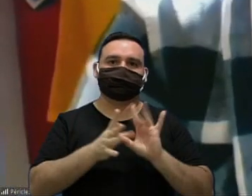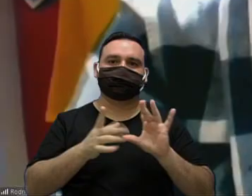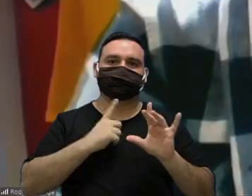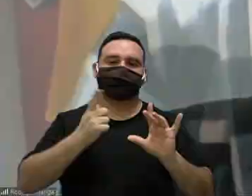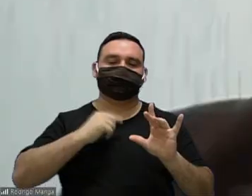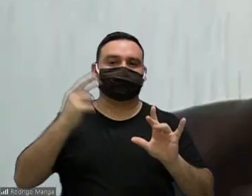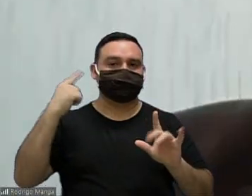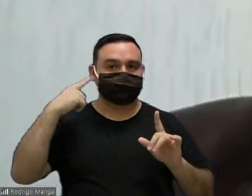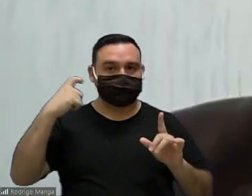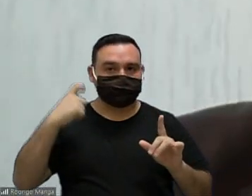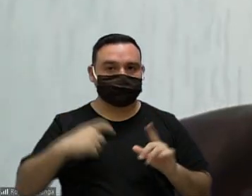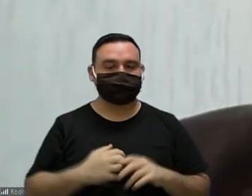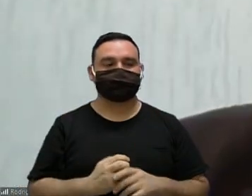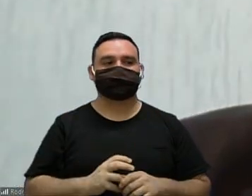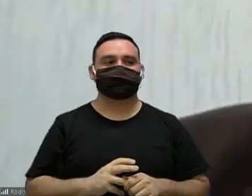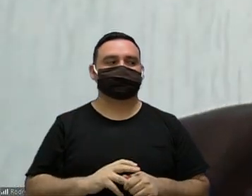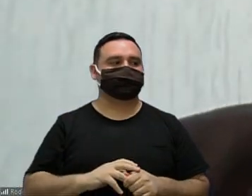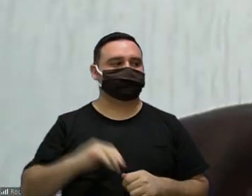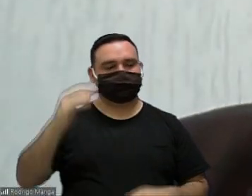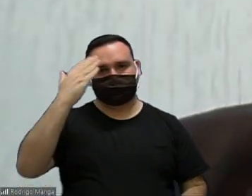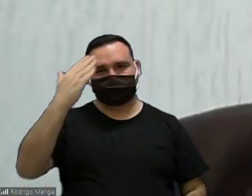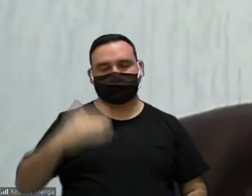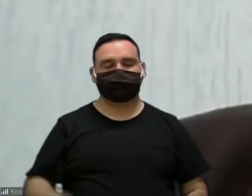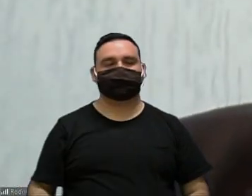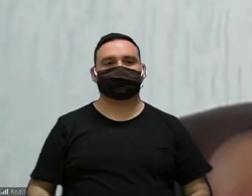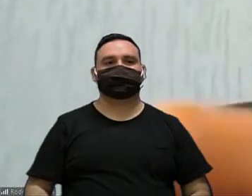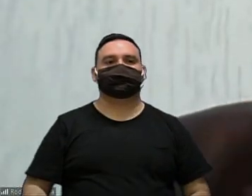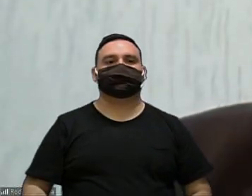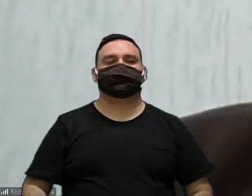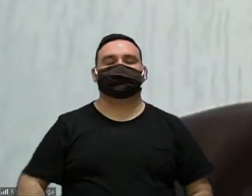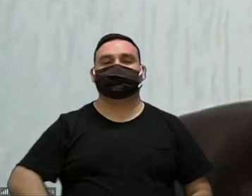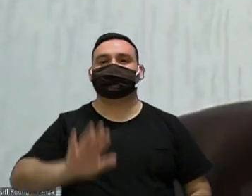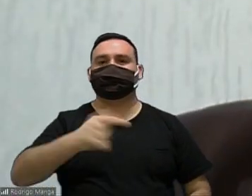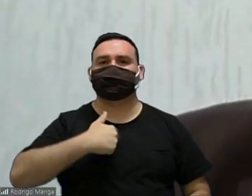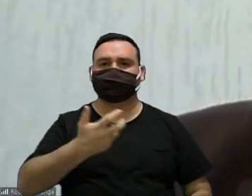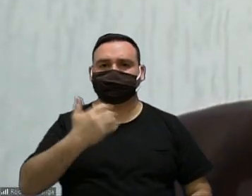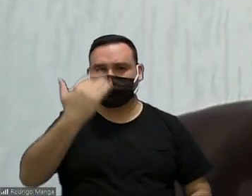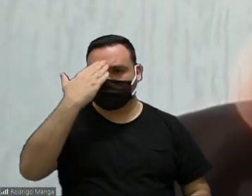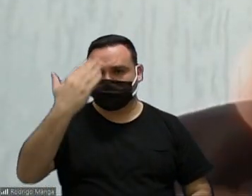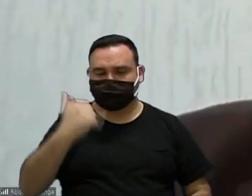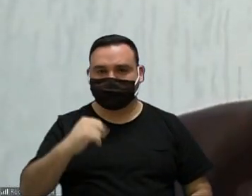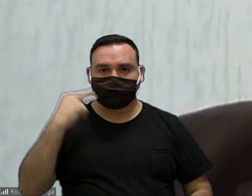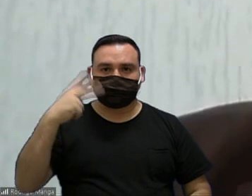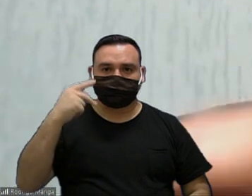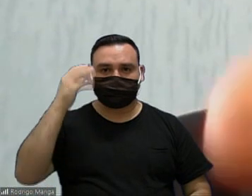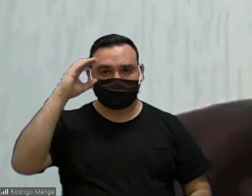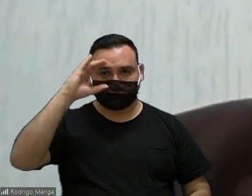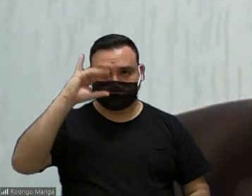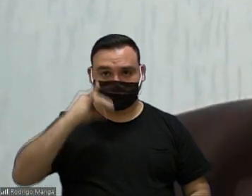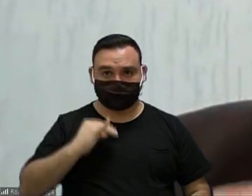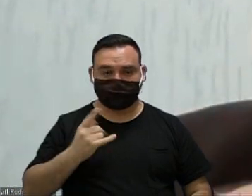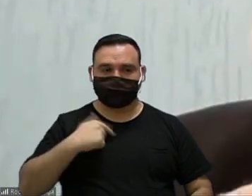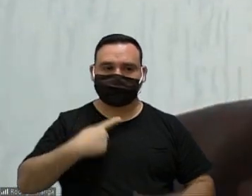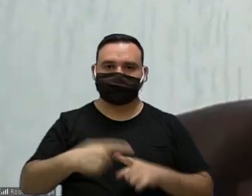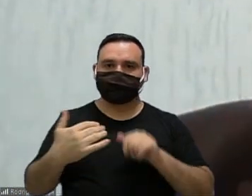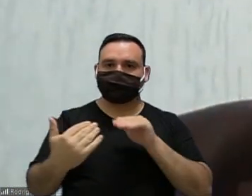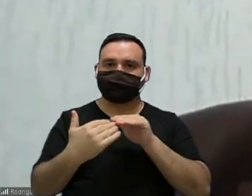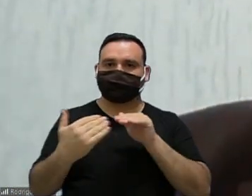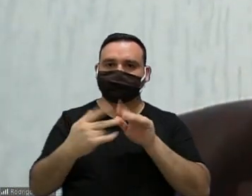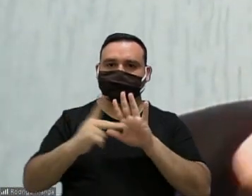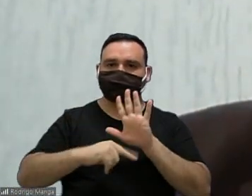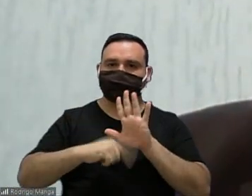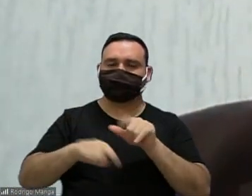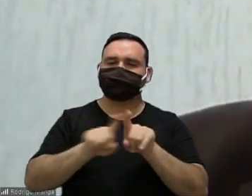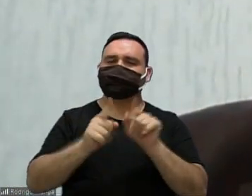agora está obrigado obrigado deixa eu agradecer a vereadora por ter concordado com esse